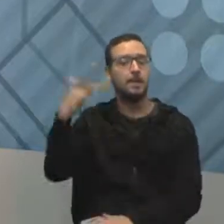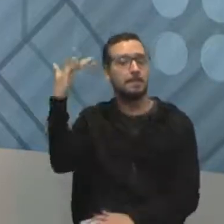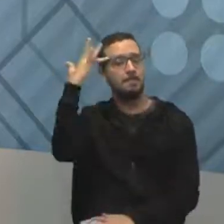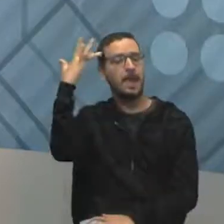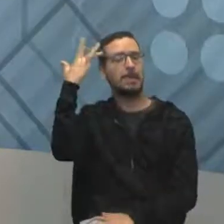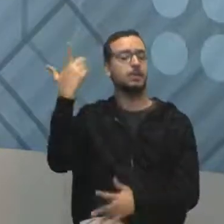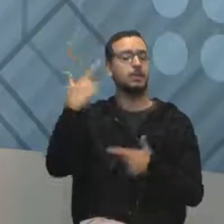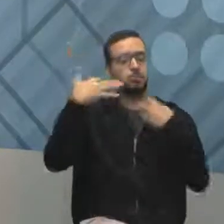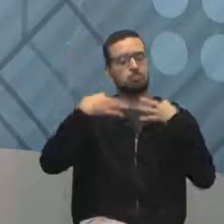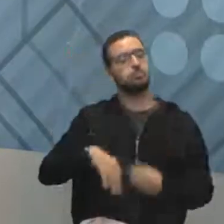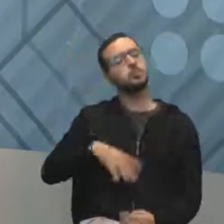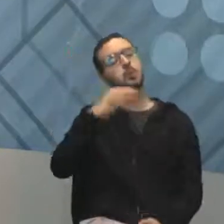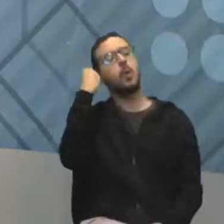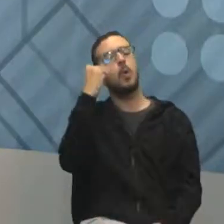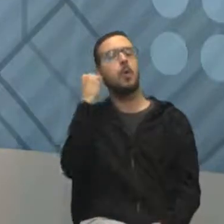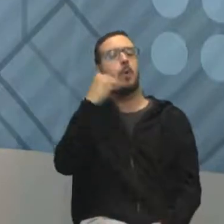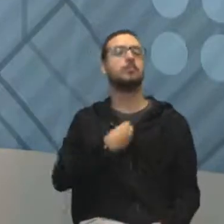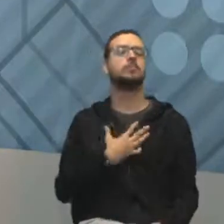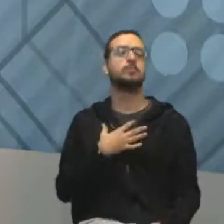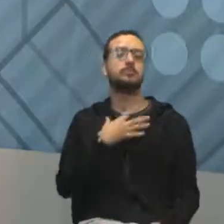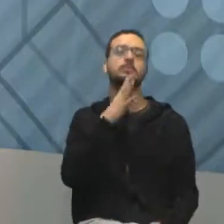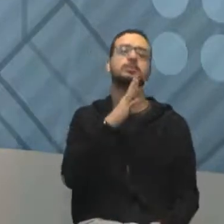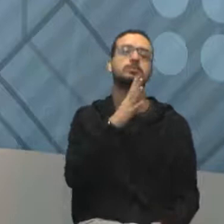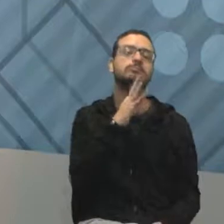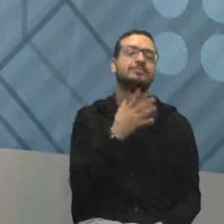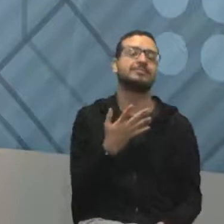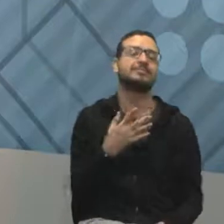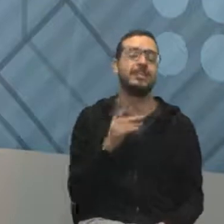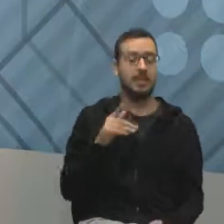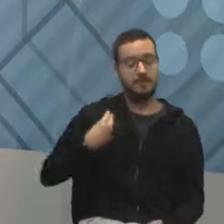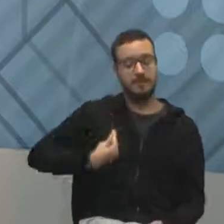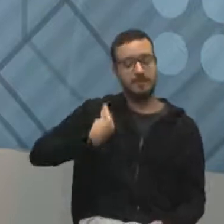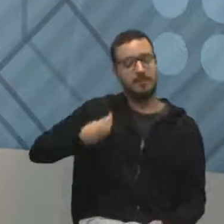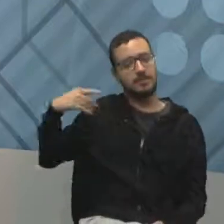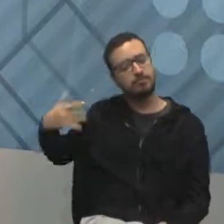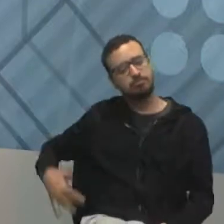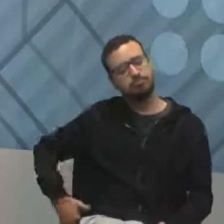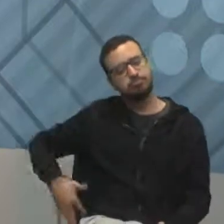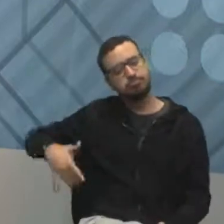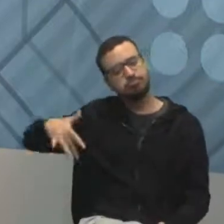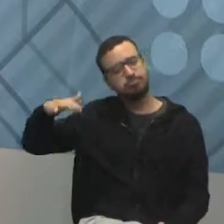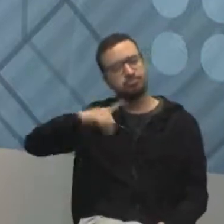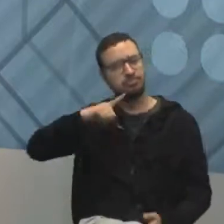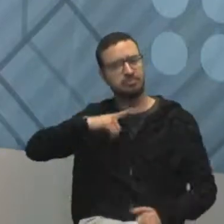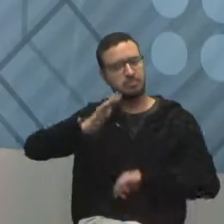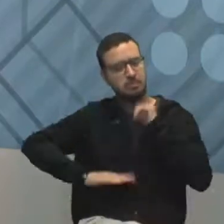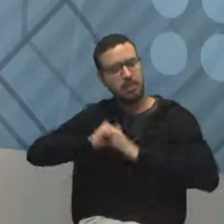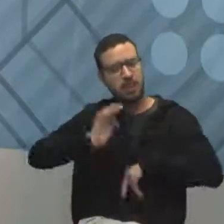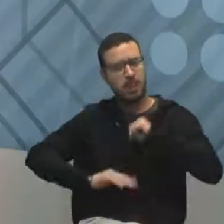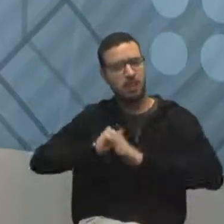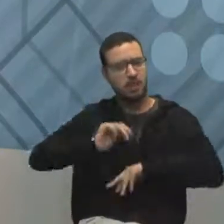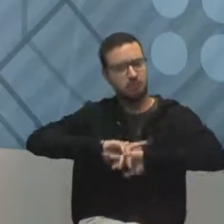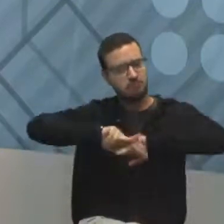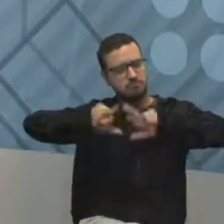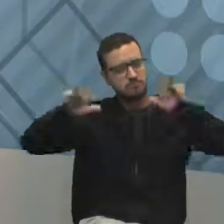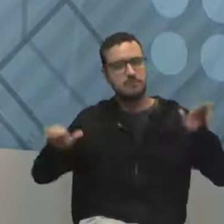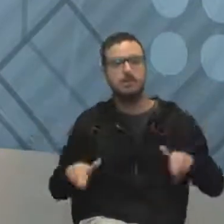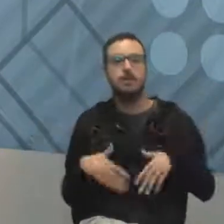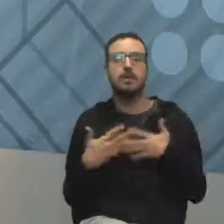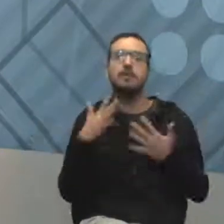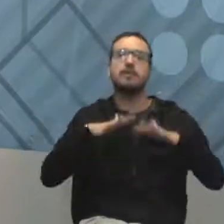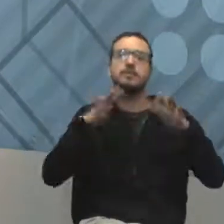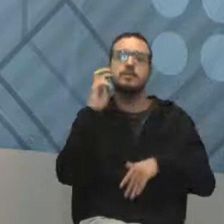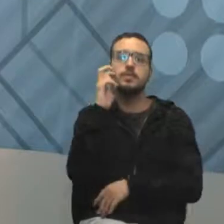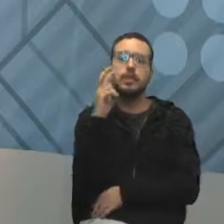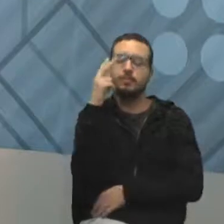mostra que você tem conhecimento, que você, ao longo da vida, desenvolveu várias habilidades. Então, às vezes, você